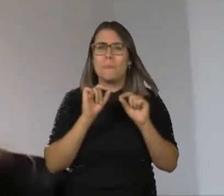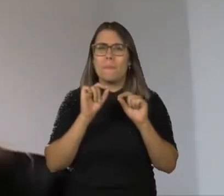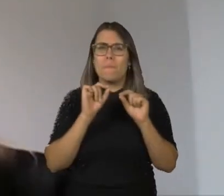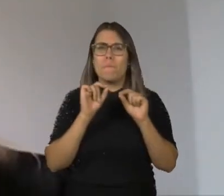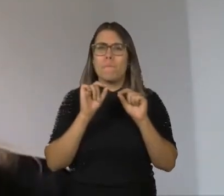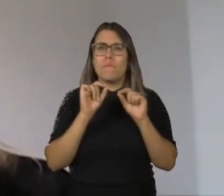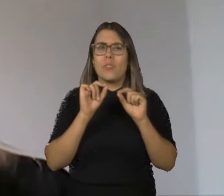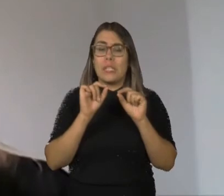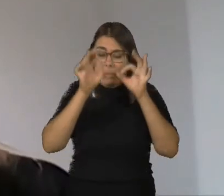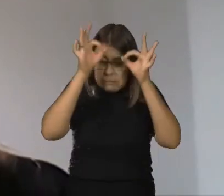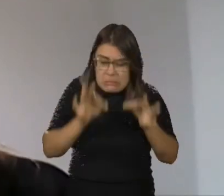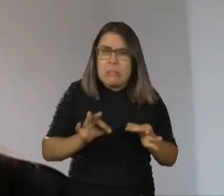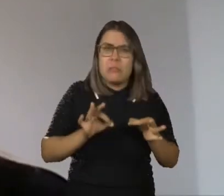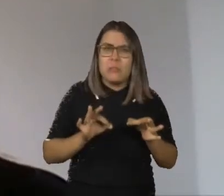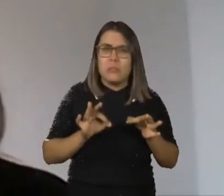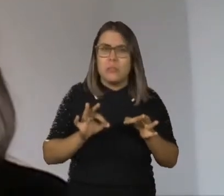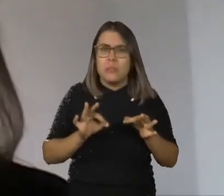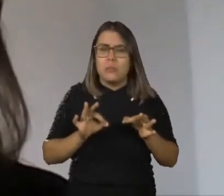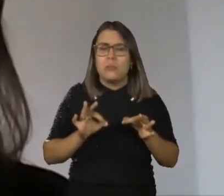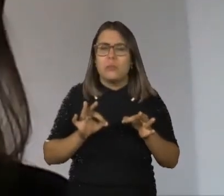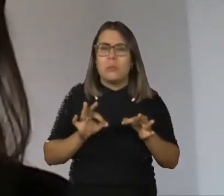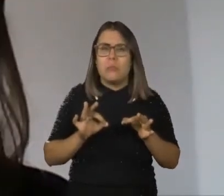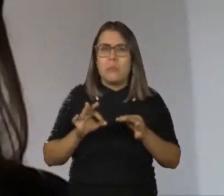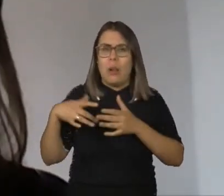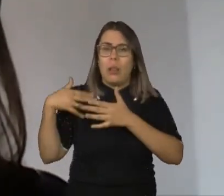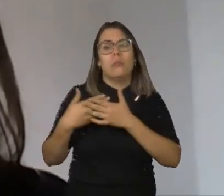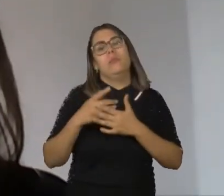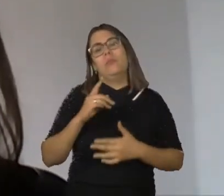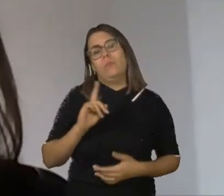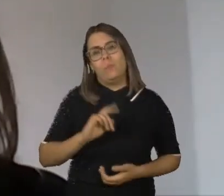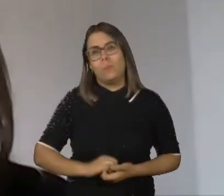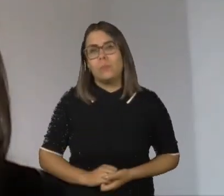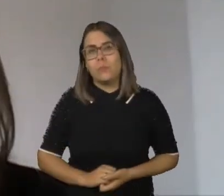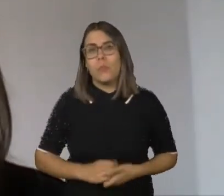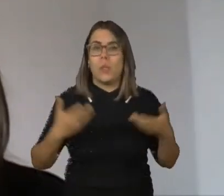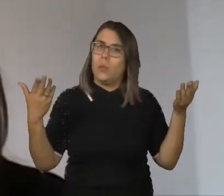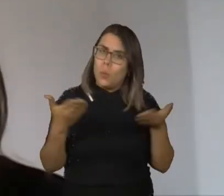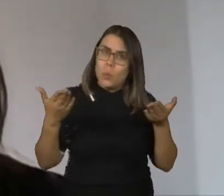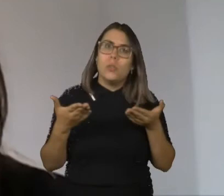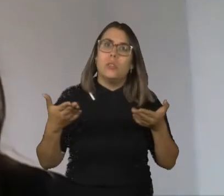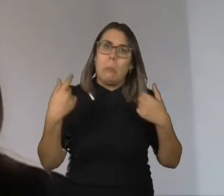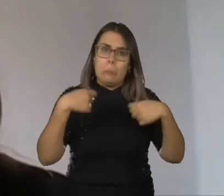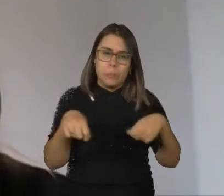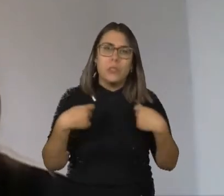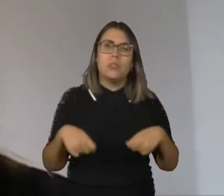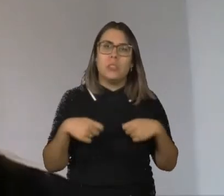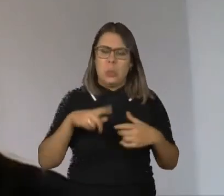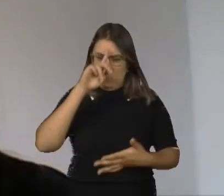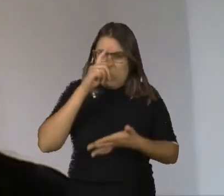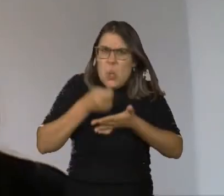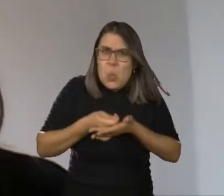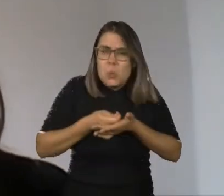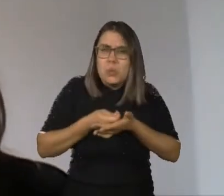algo absoluto passe a ser uma probabilidade. Tomemos algo que hoje é entendido como absoluto